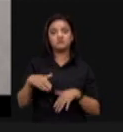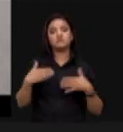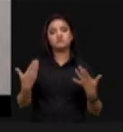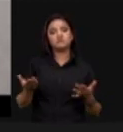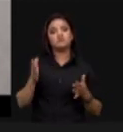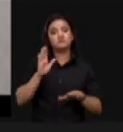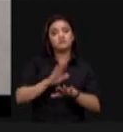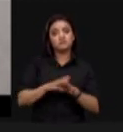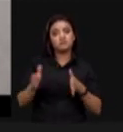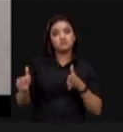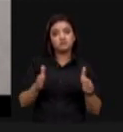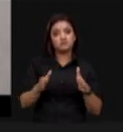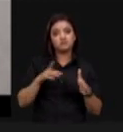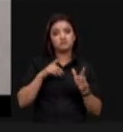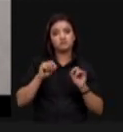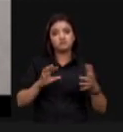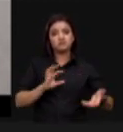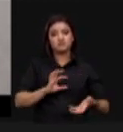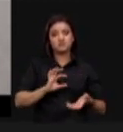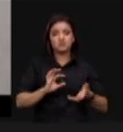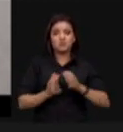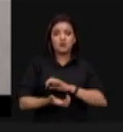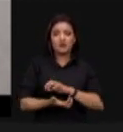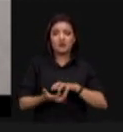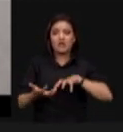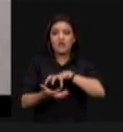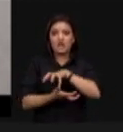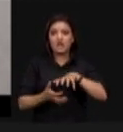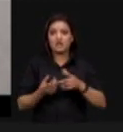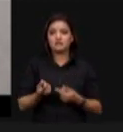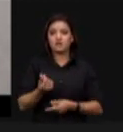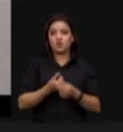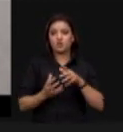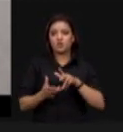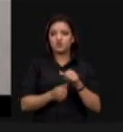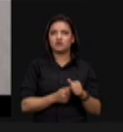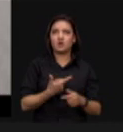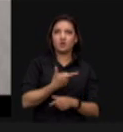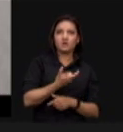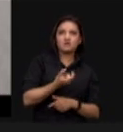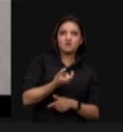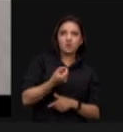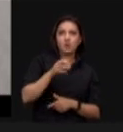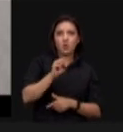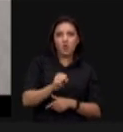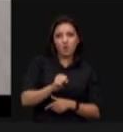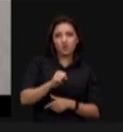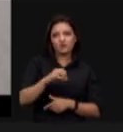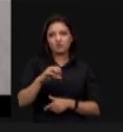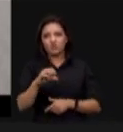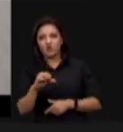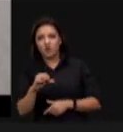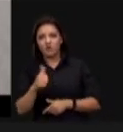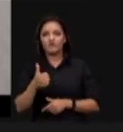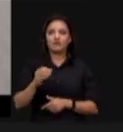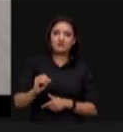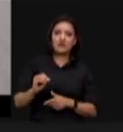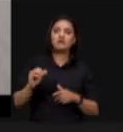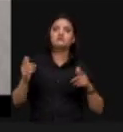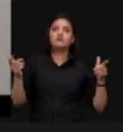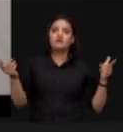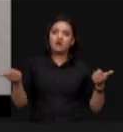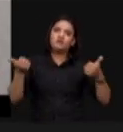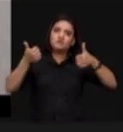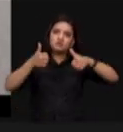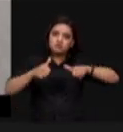nesse período nós tivemos aquela grande crise econômica mundial, 2008, 2009 e 2010, e o comércio mundial refluiu. O